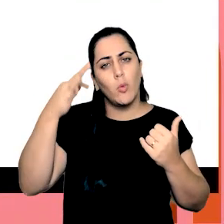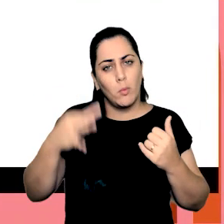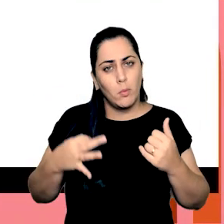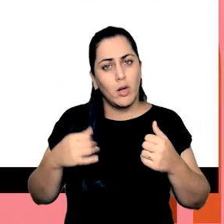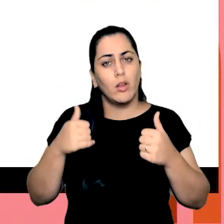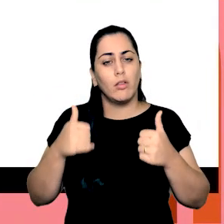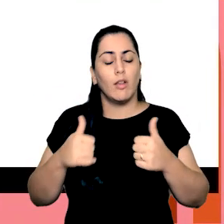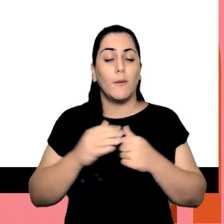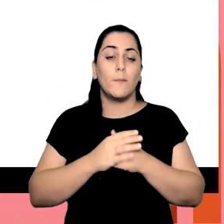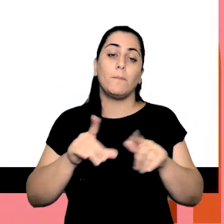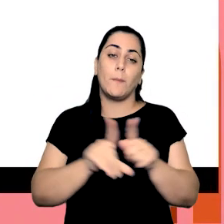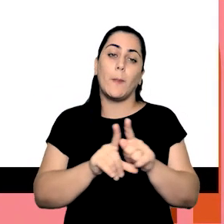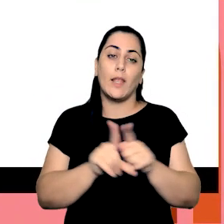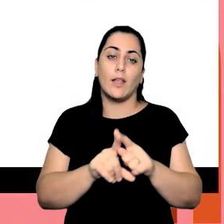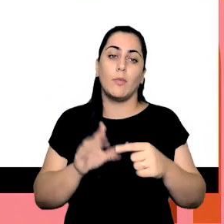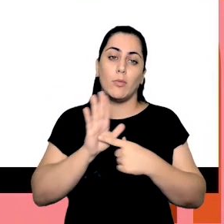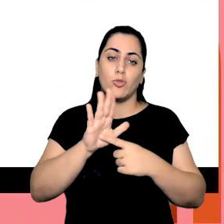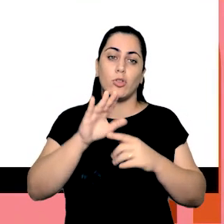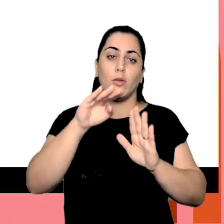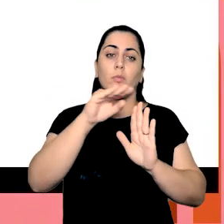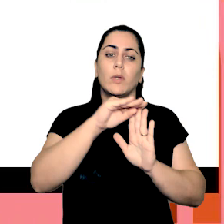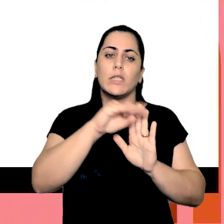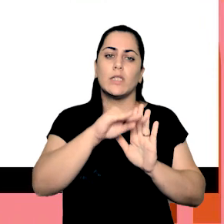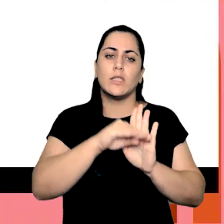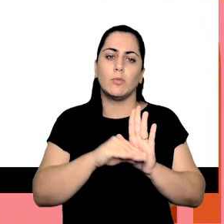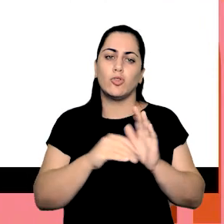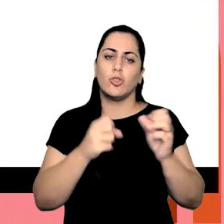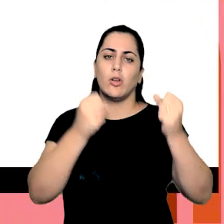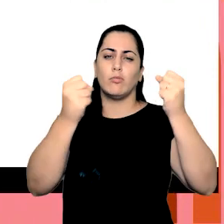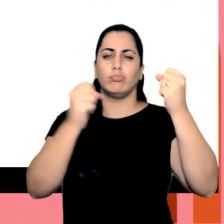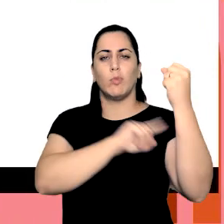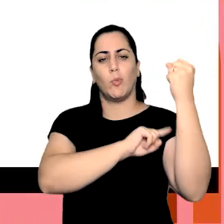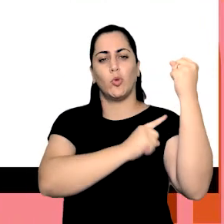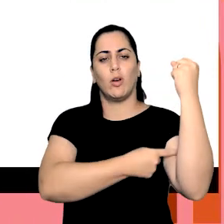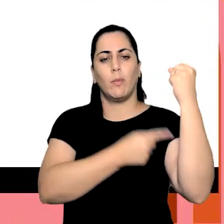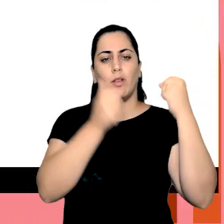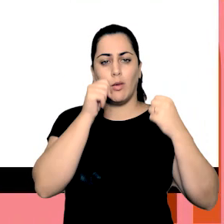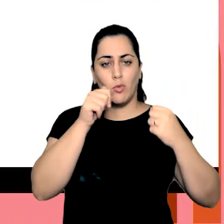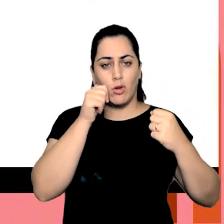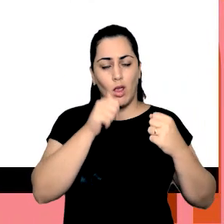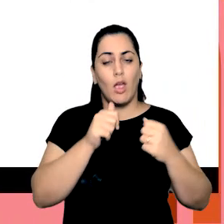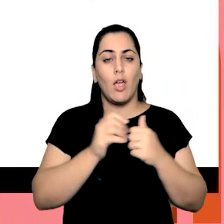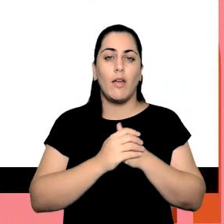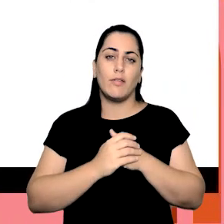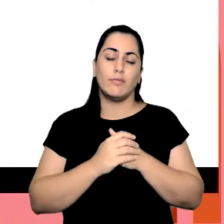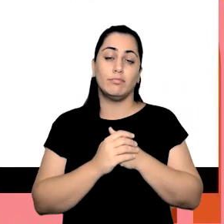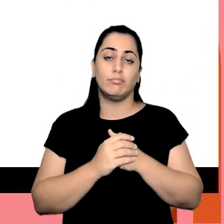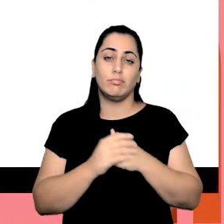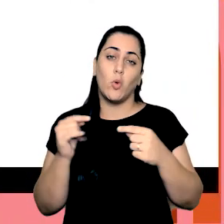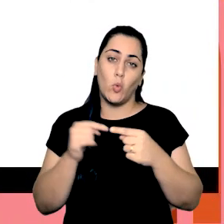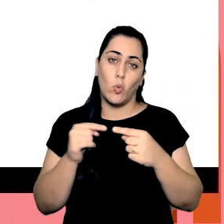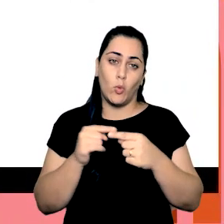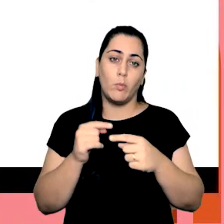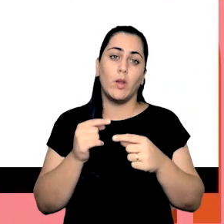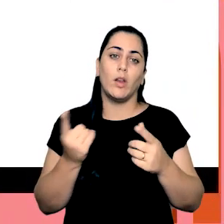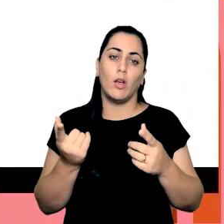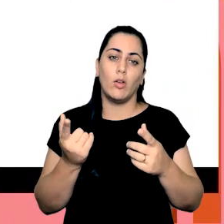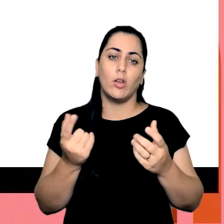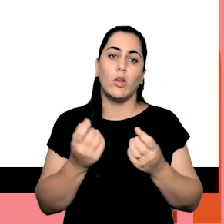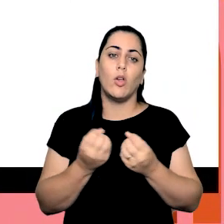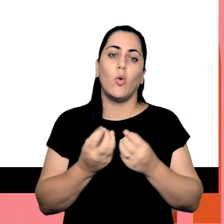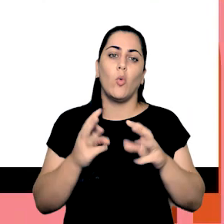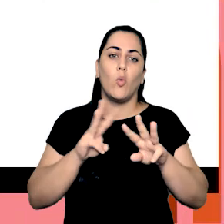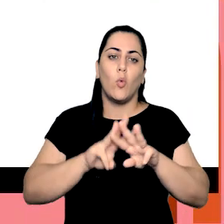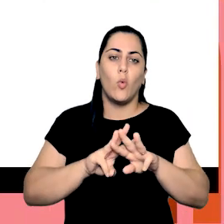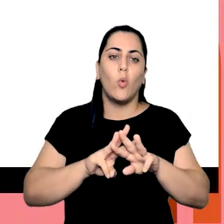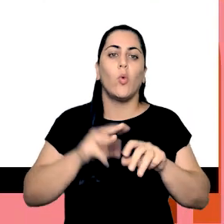e como também eu trago aqui os princípios de empoderamento das mulheres que faz parte do ONU Mulheres e ele